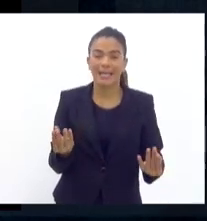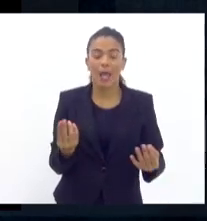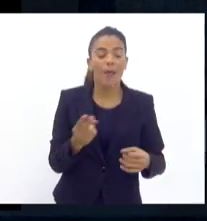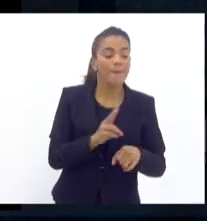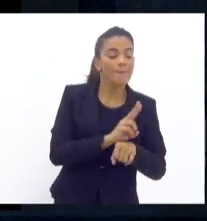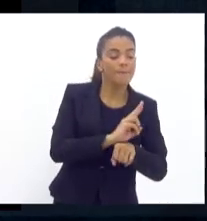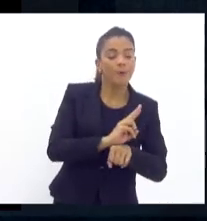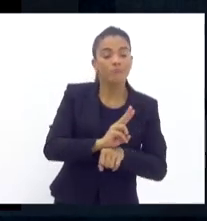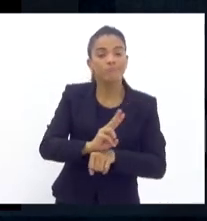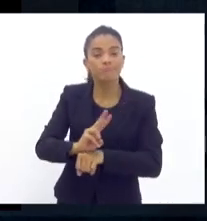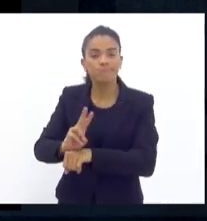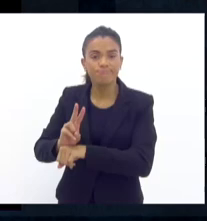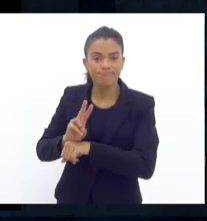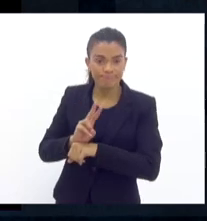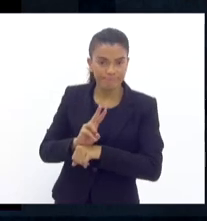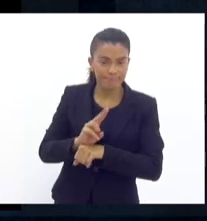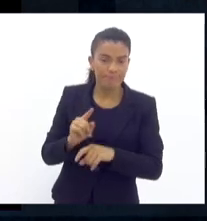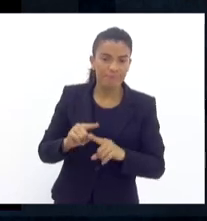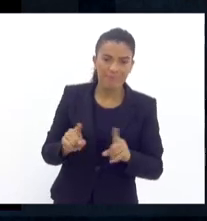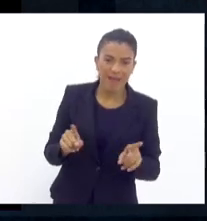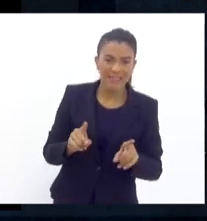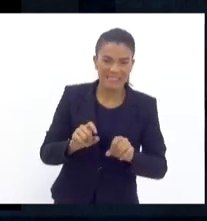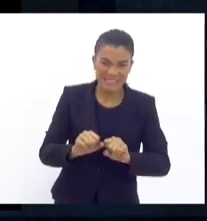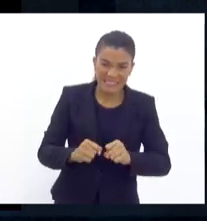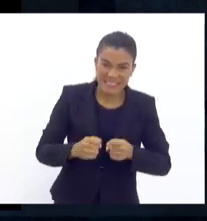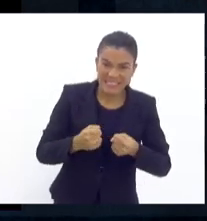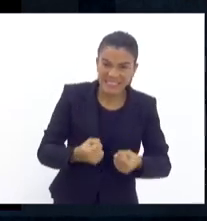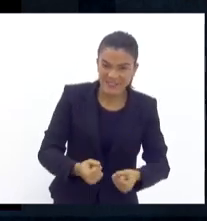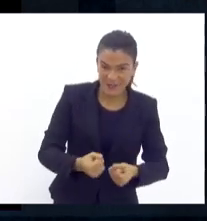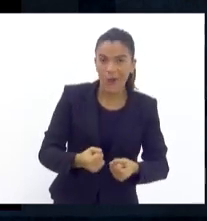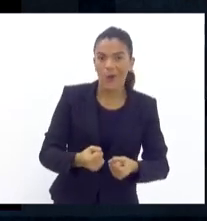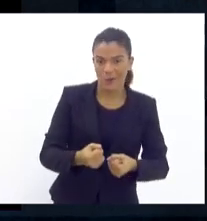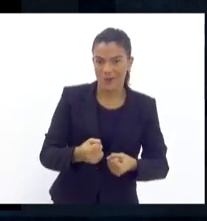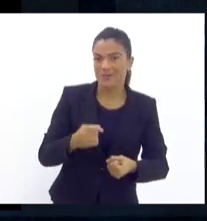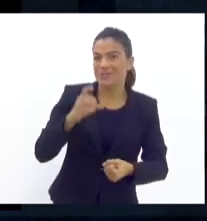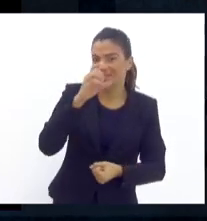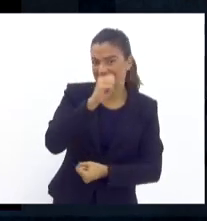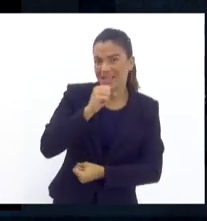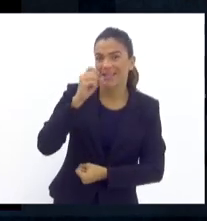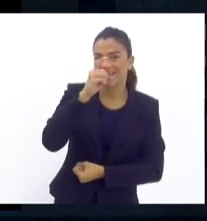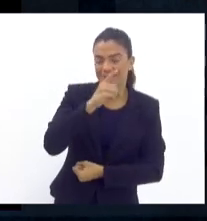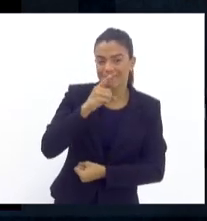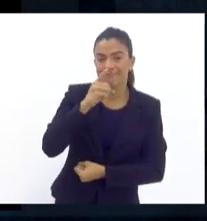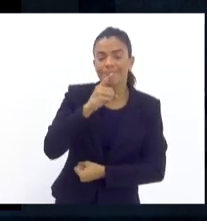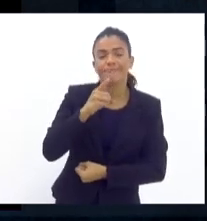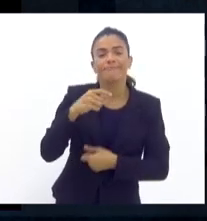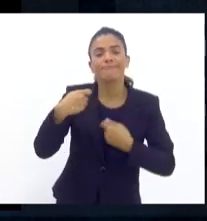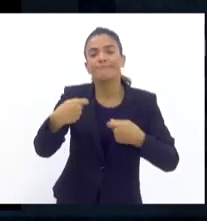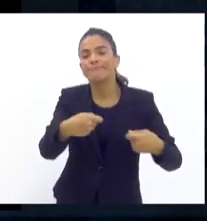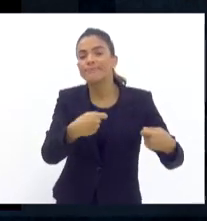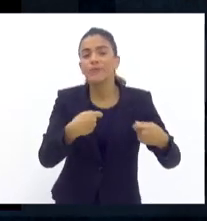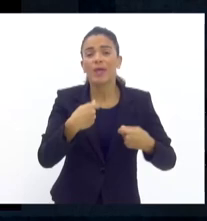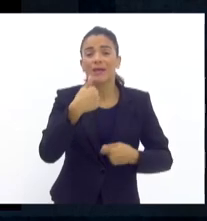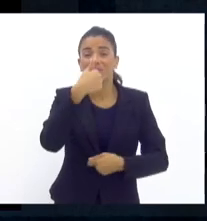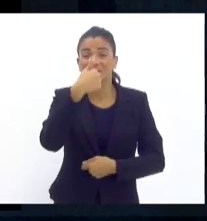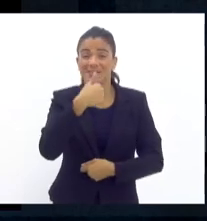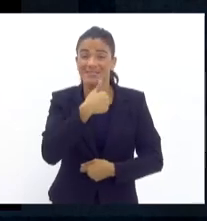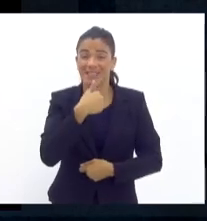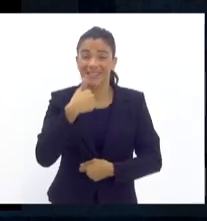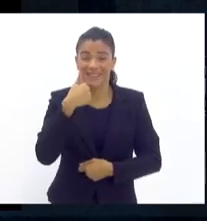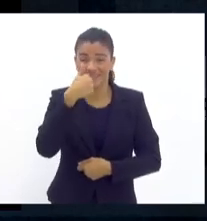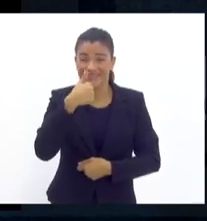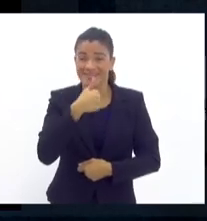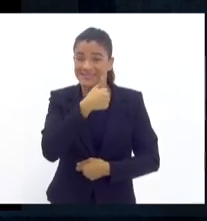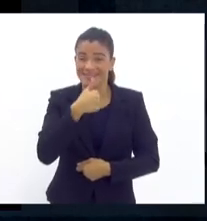monitorar. Só que esse esforço todo que foi feito nesse final de semana, ele requer um sacrifício maior da